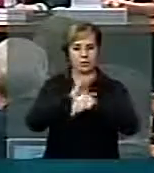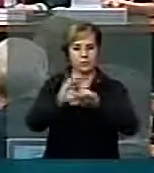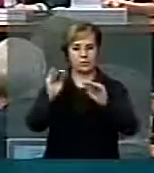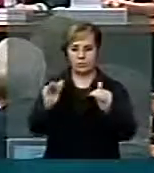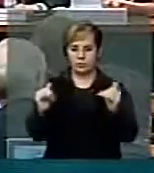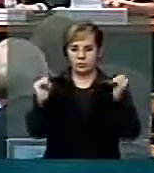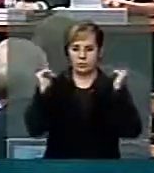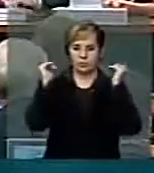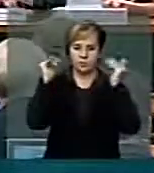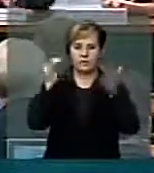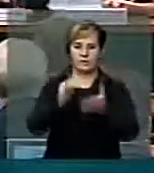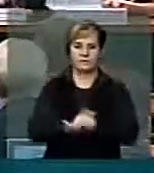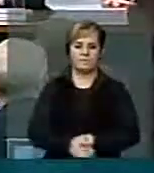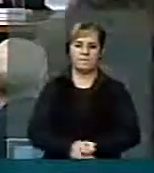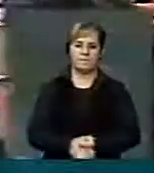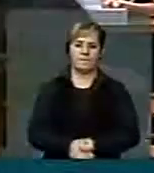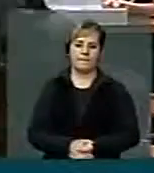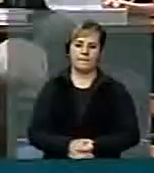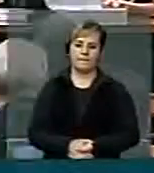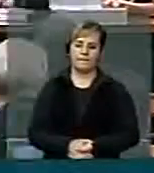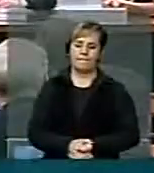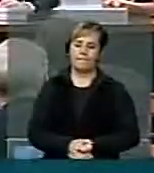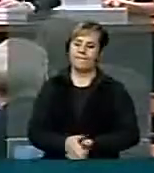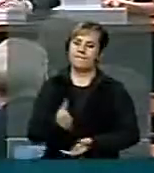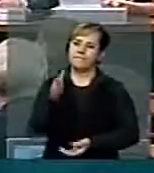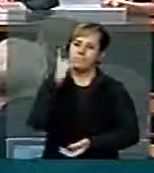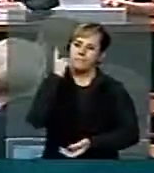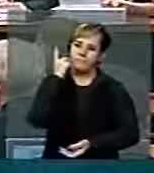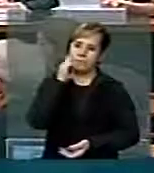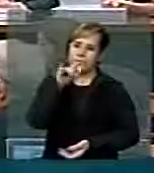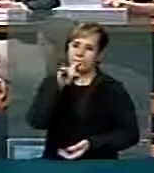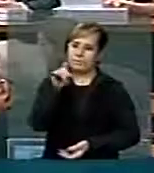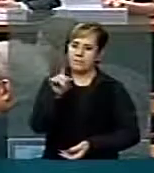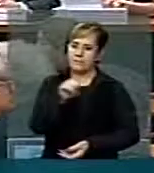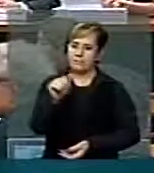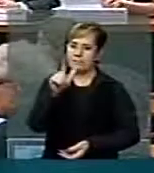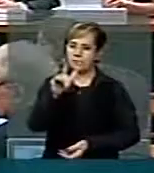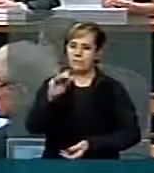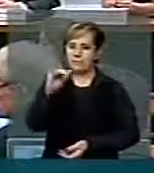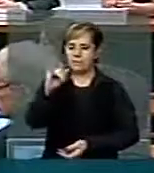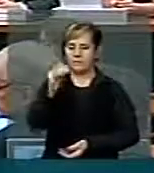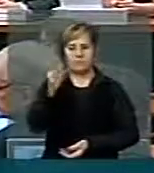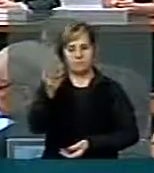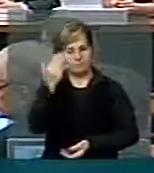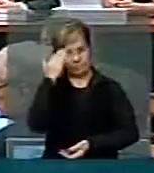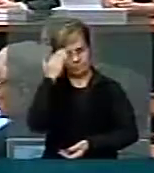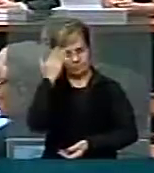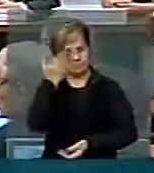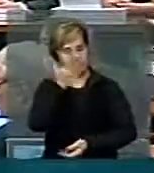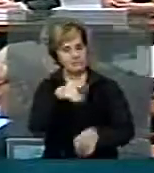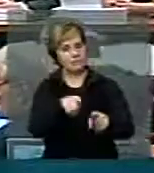Deputado Izalci e deputado Miriquinho também gostaria de fazer uma intervenção, ele quer lá do Pará.